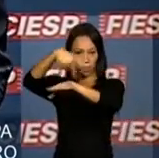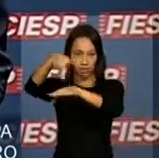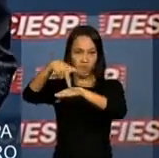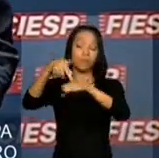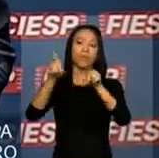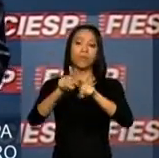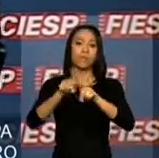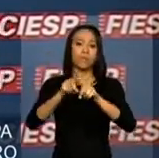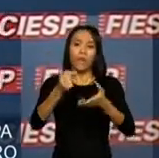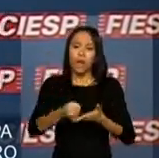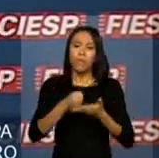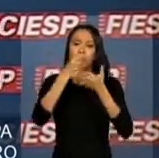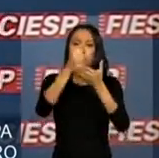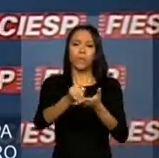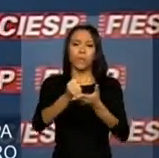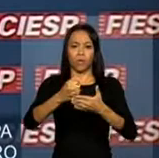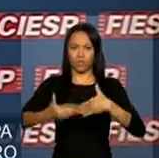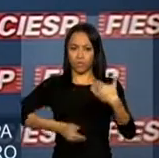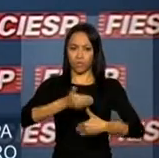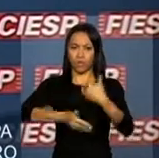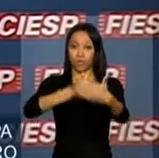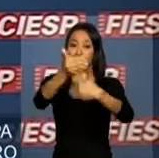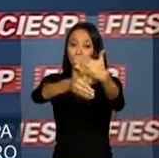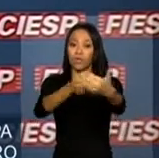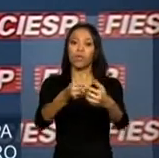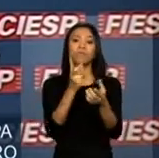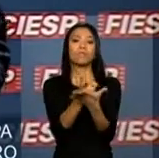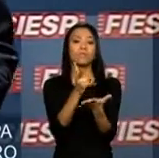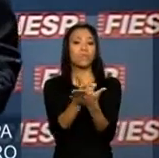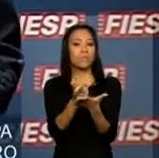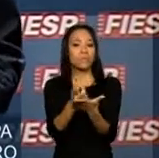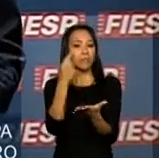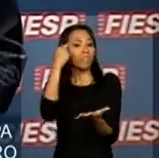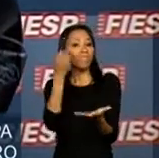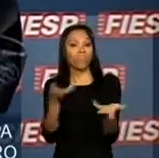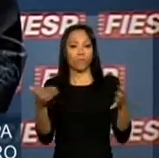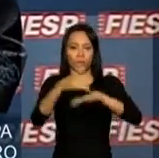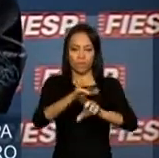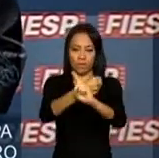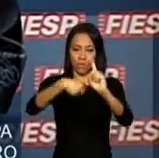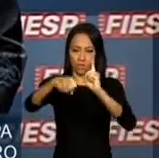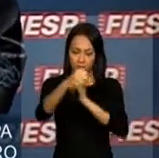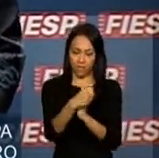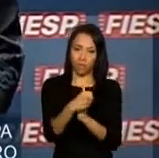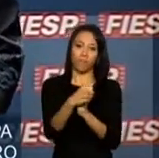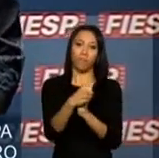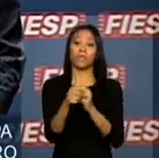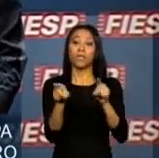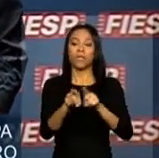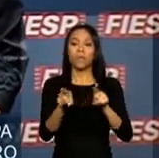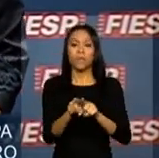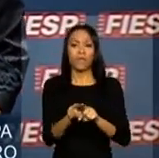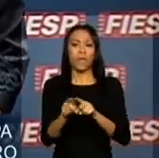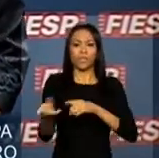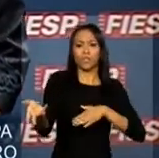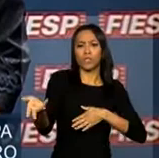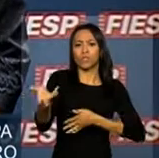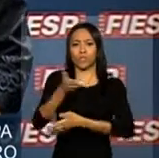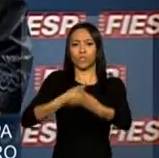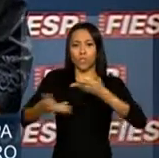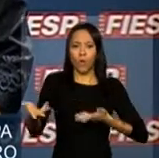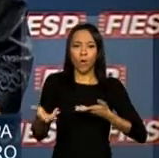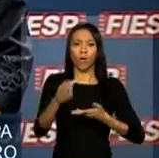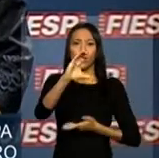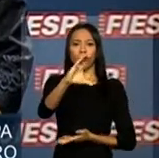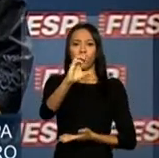a promoção do desenvolvimento com a inclusão social. O volume das trocas comerciais entre